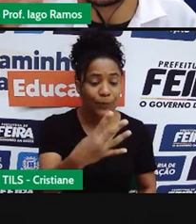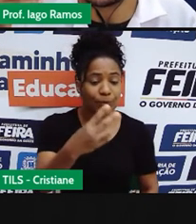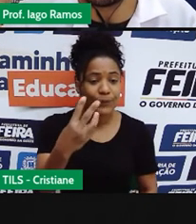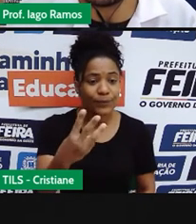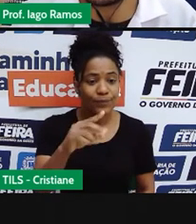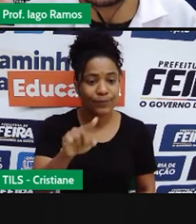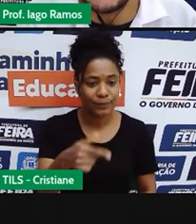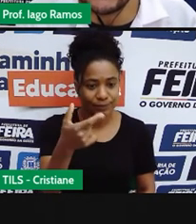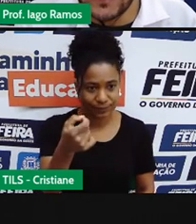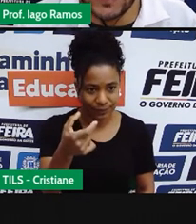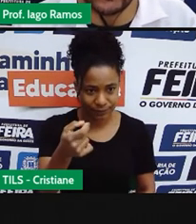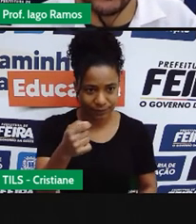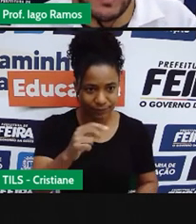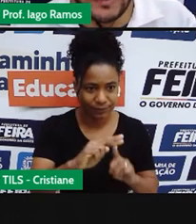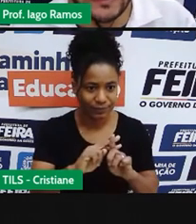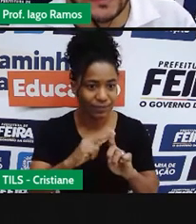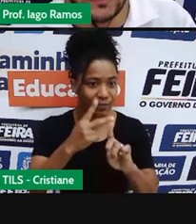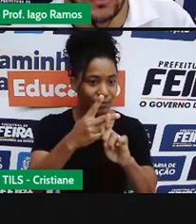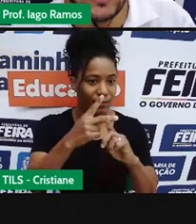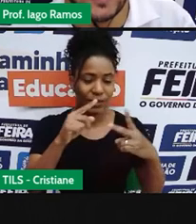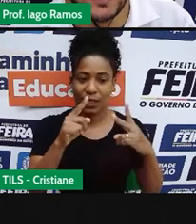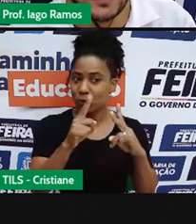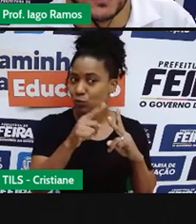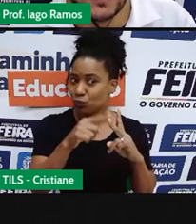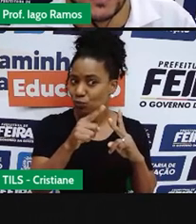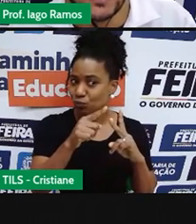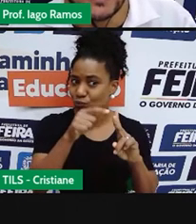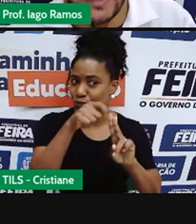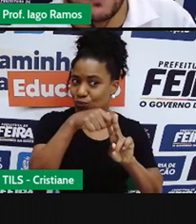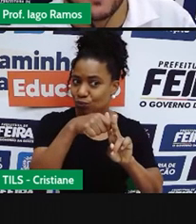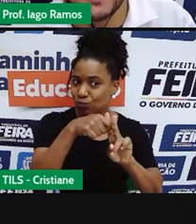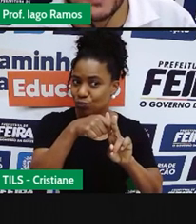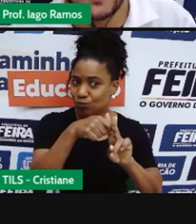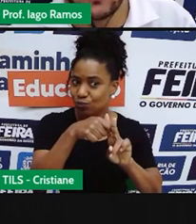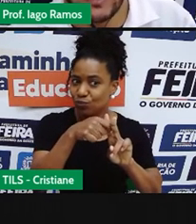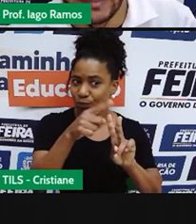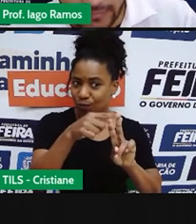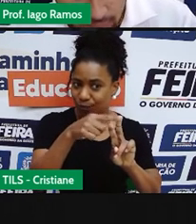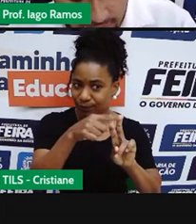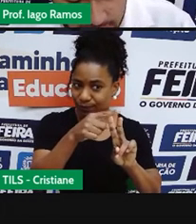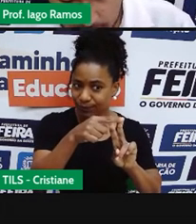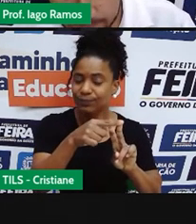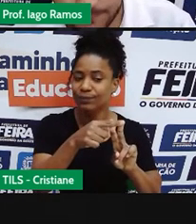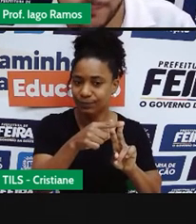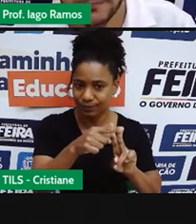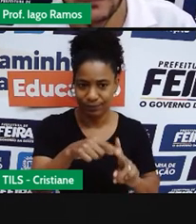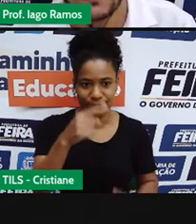valor que vai aumentar no segundo mês. Ou seja, estava 144,